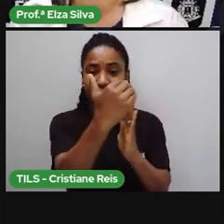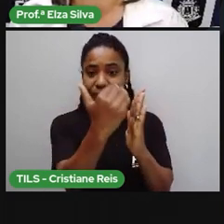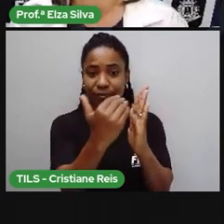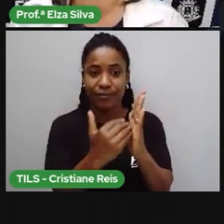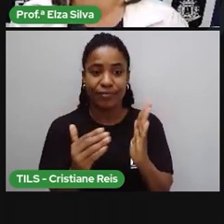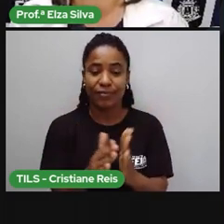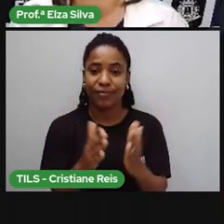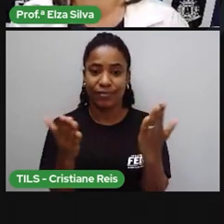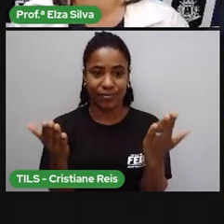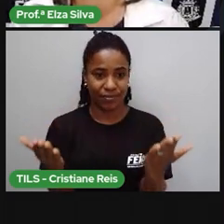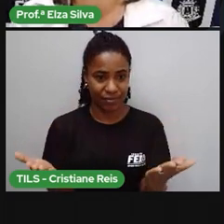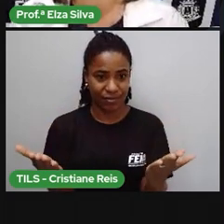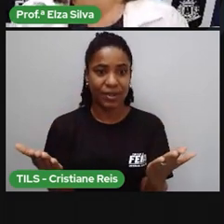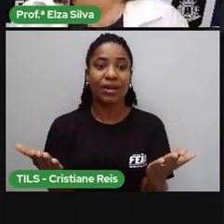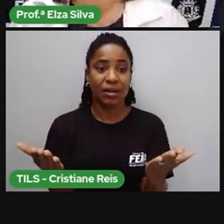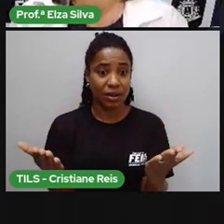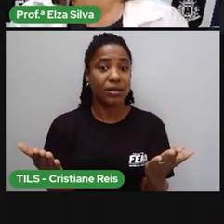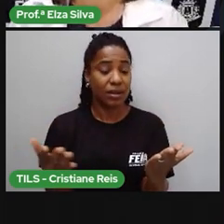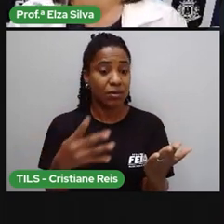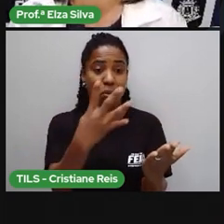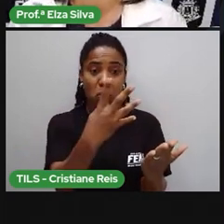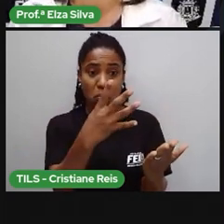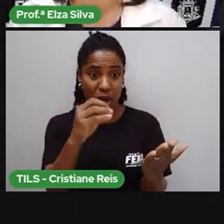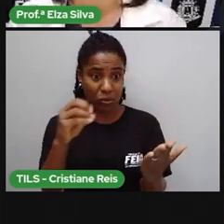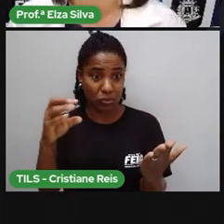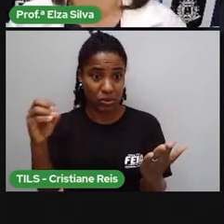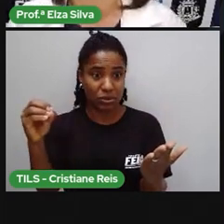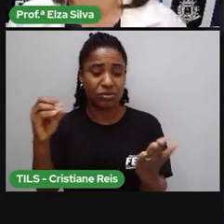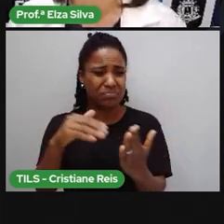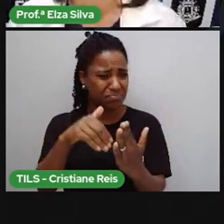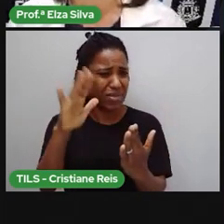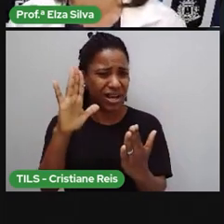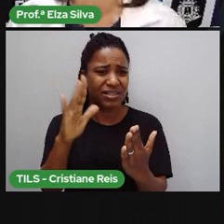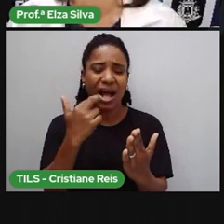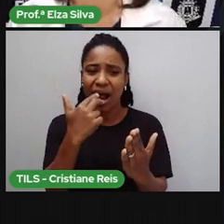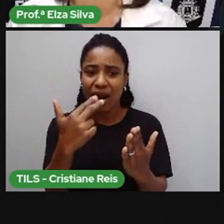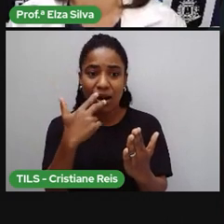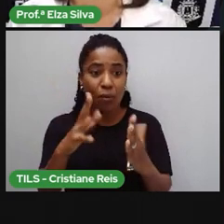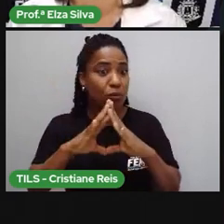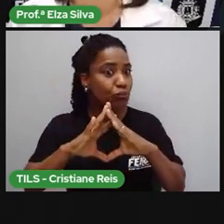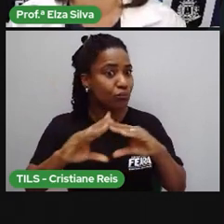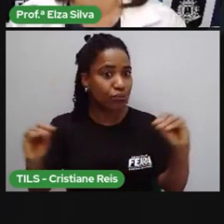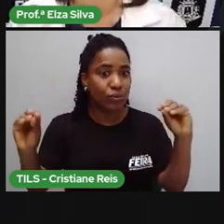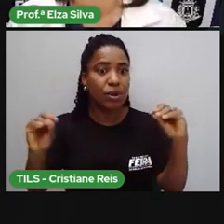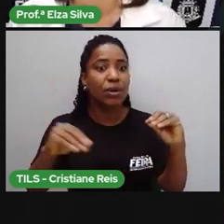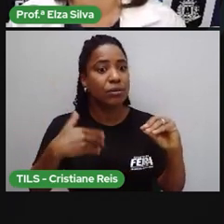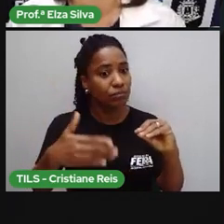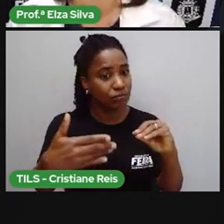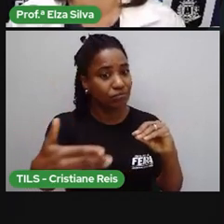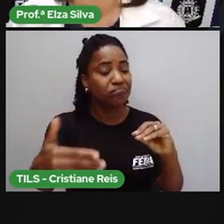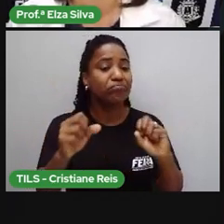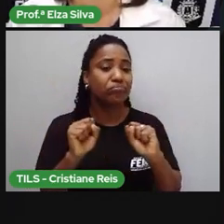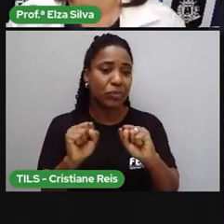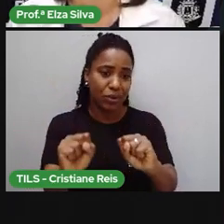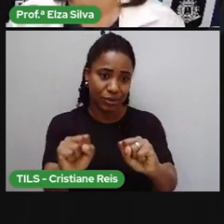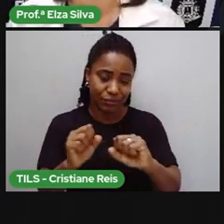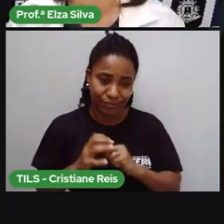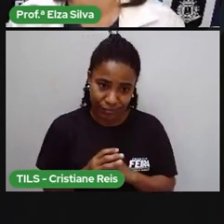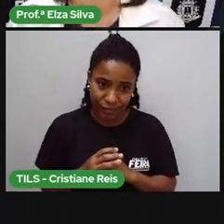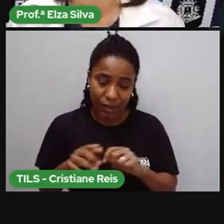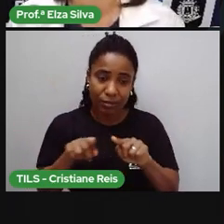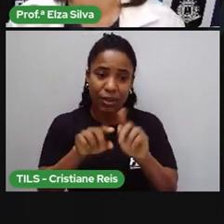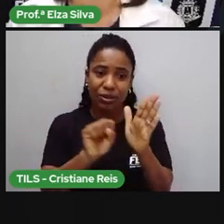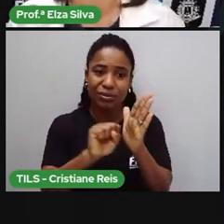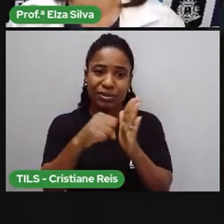línguas que podem desaparecer nas próximas décadas. E metade das línguas que são faladas no mundo podem desaparecer no século XXI